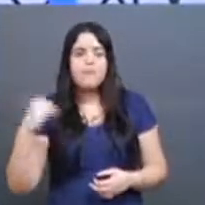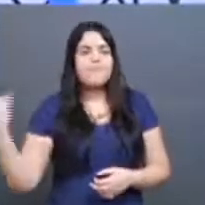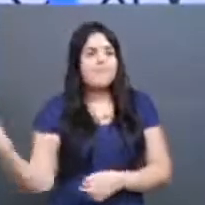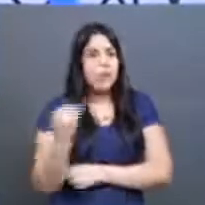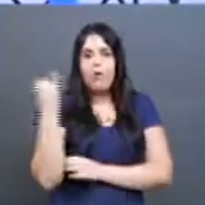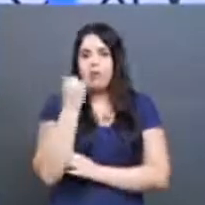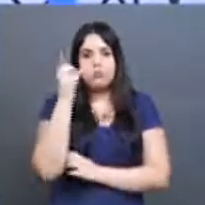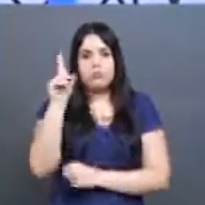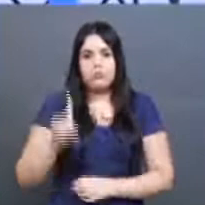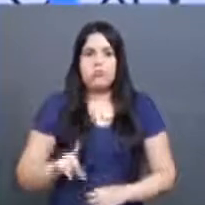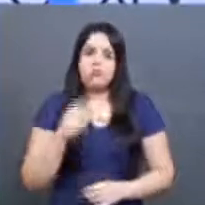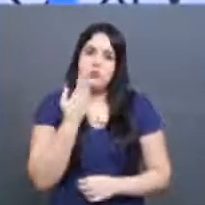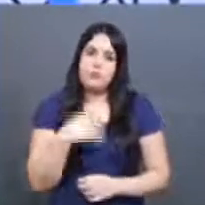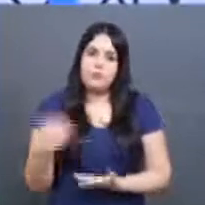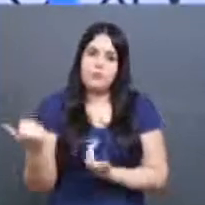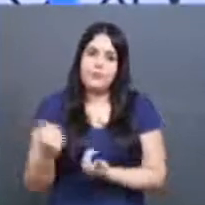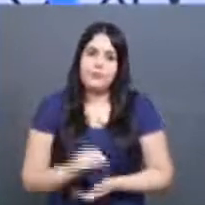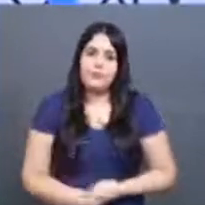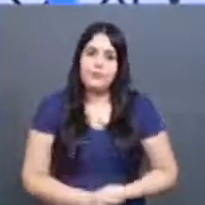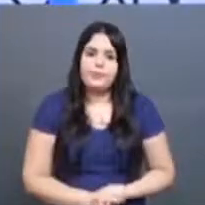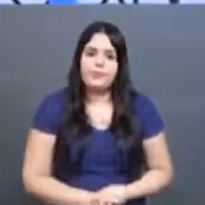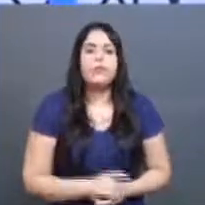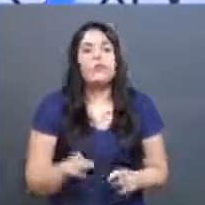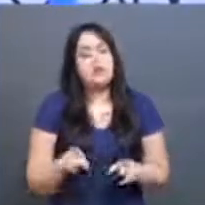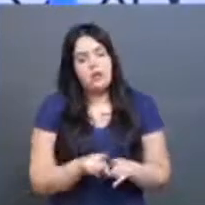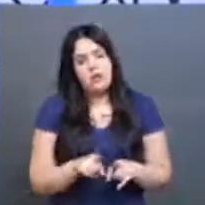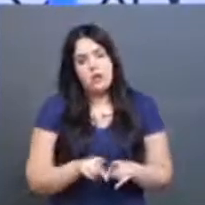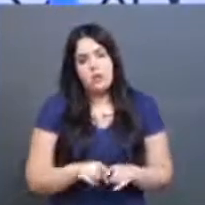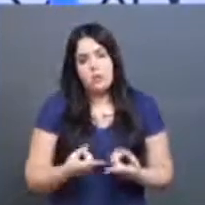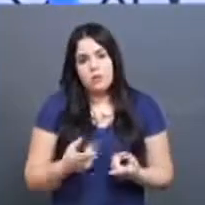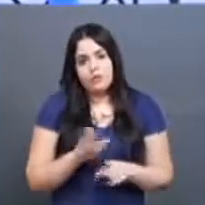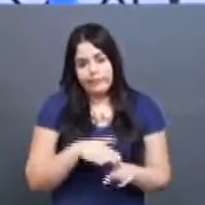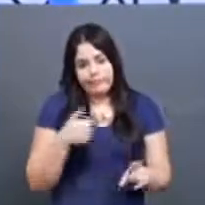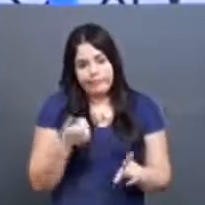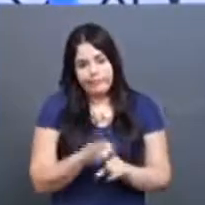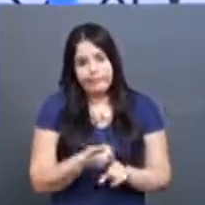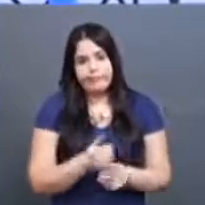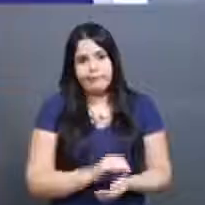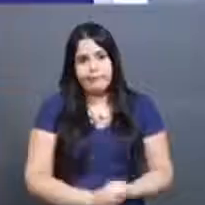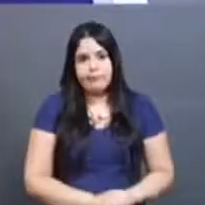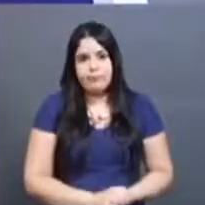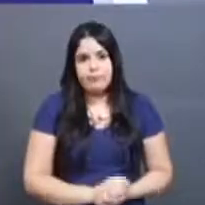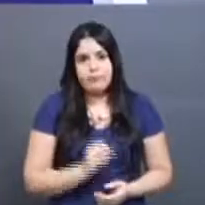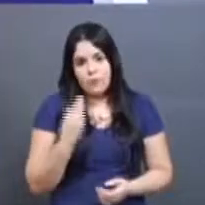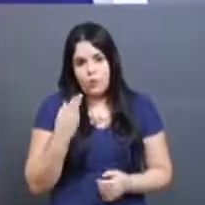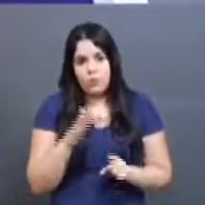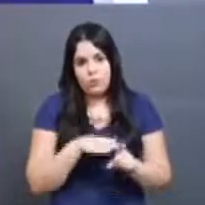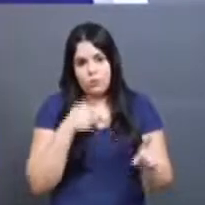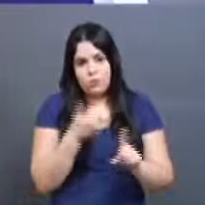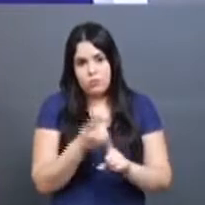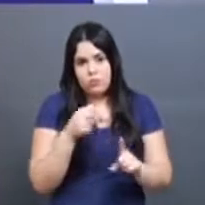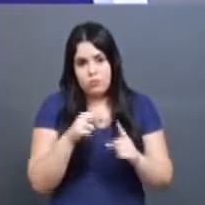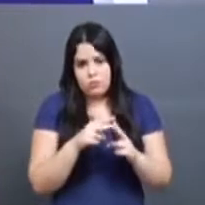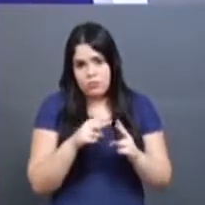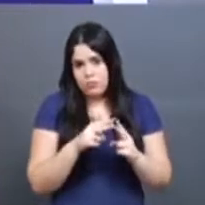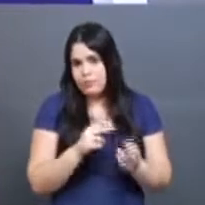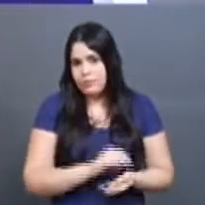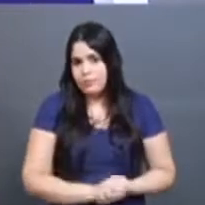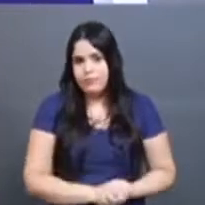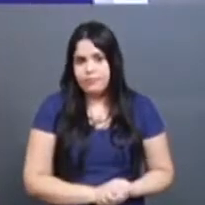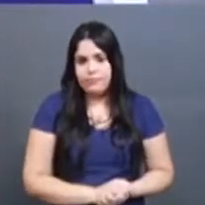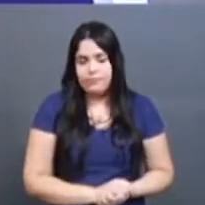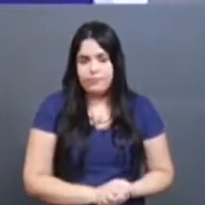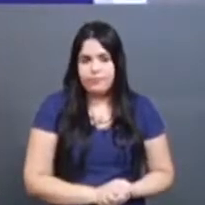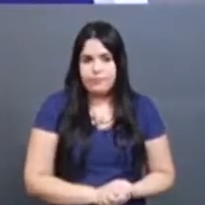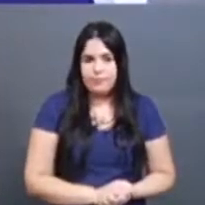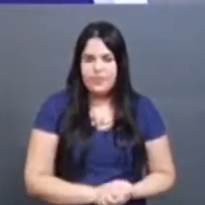da criança e do adolescente, inclusive, diante dessa prática de bullying ou de cyberbullying. O Flávia, existe uma